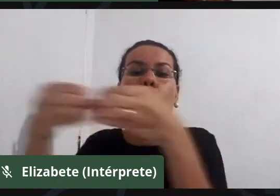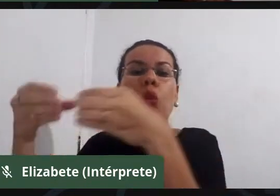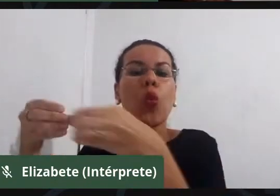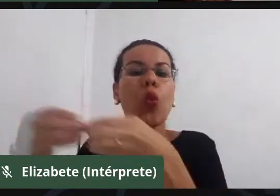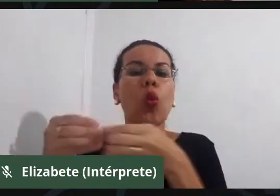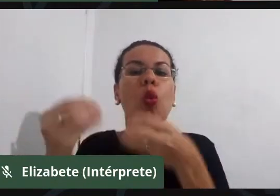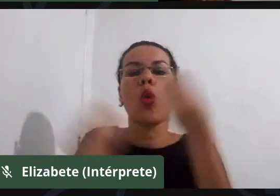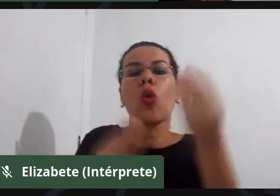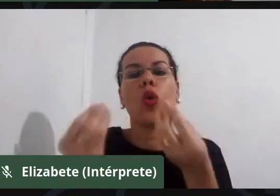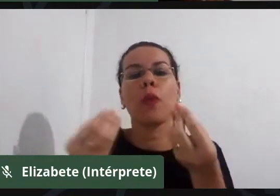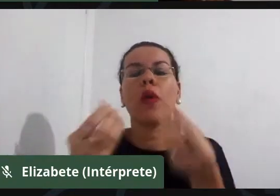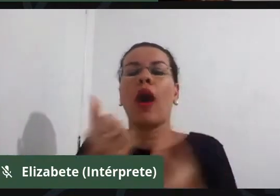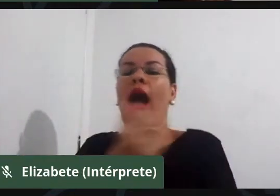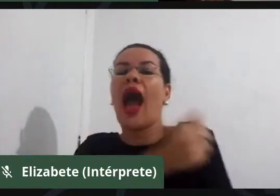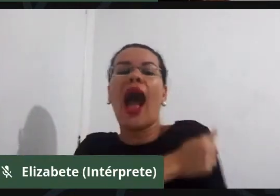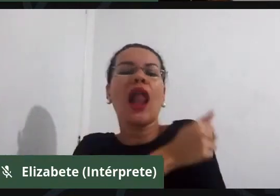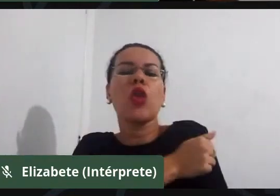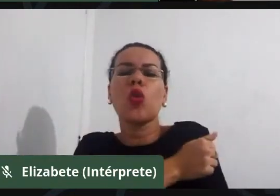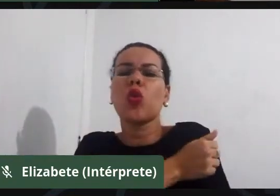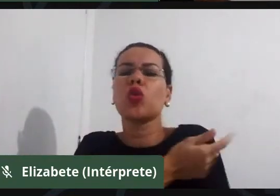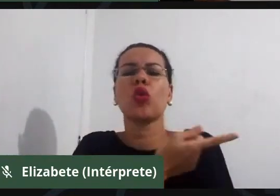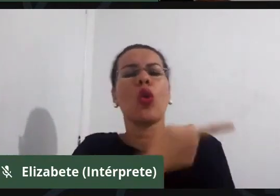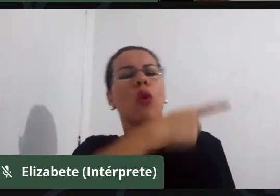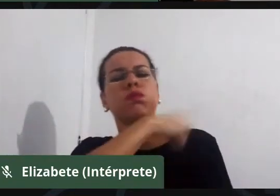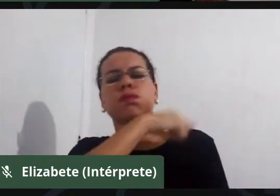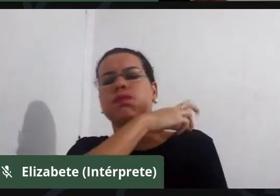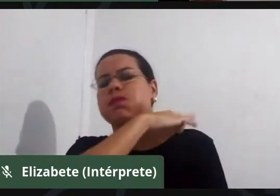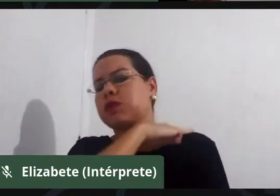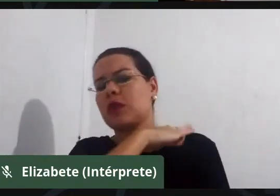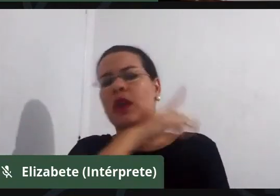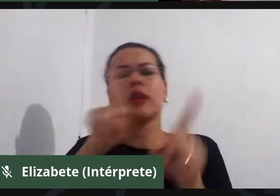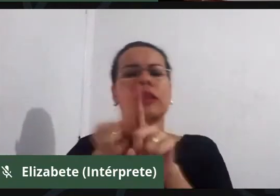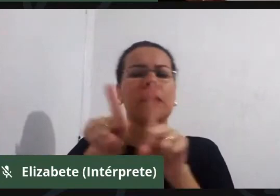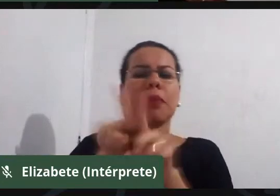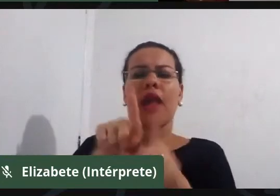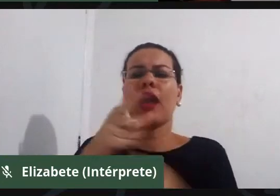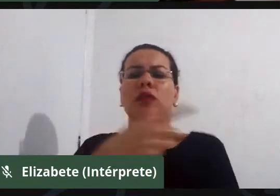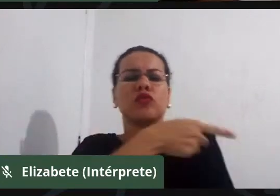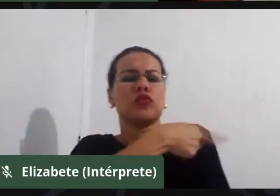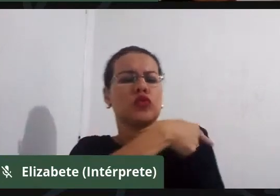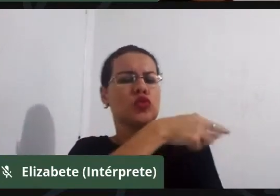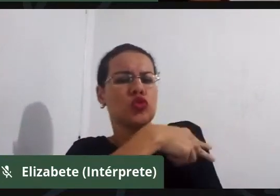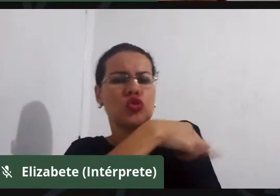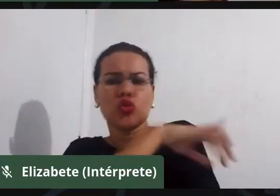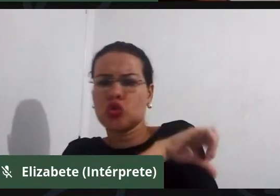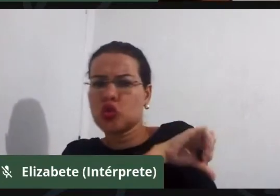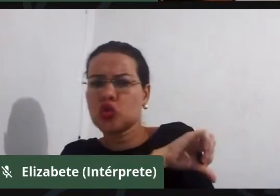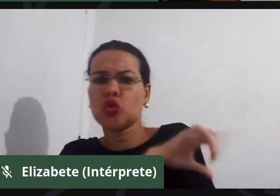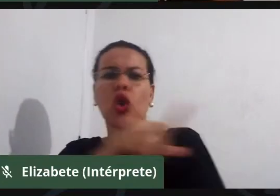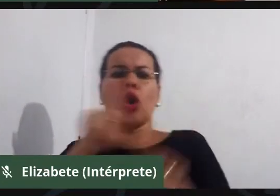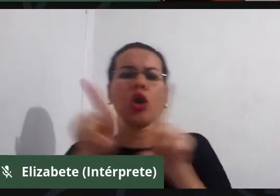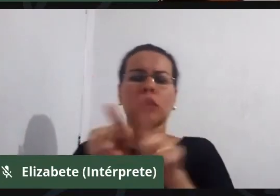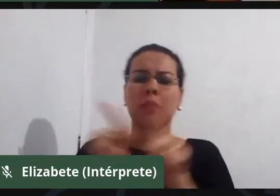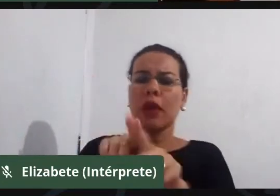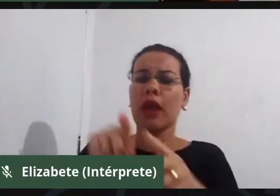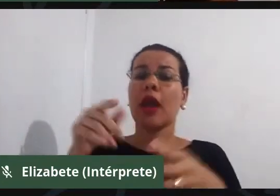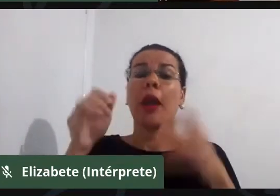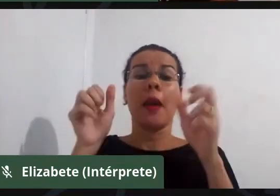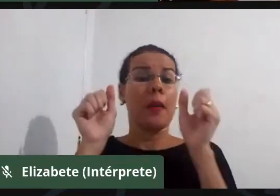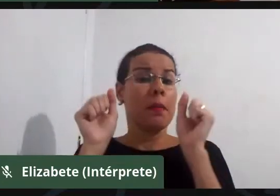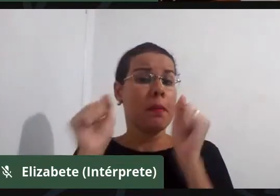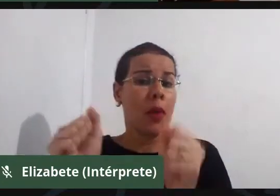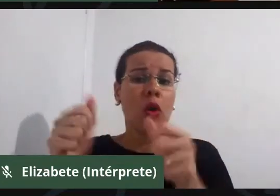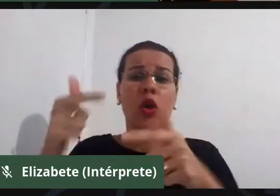fundamental, alunos do ensino médio possa pegar esse trabalho, né? Os professores e professoras possam utilizar esse trabalho para falar